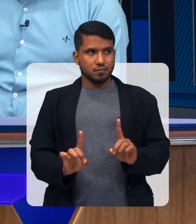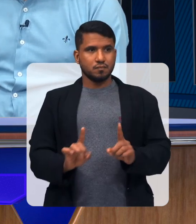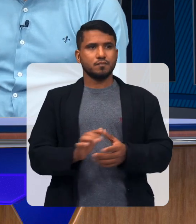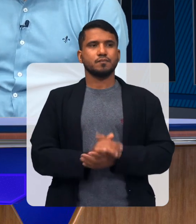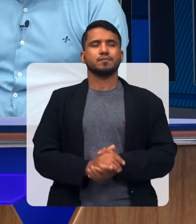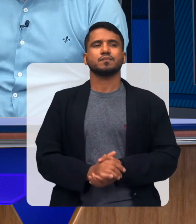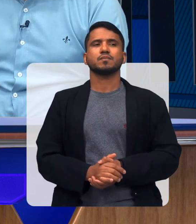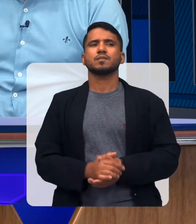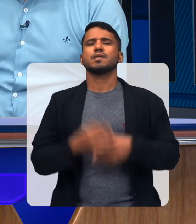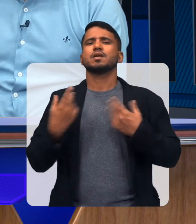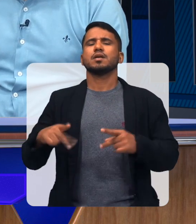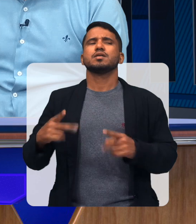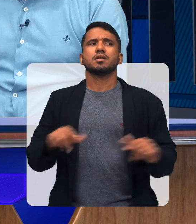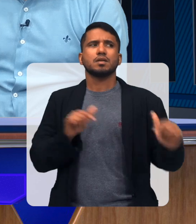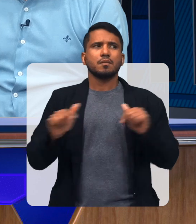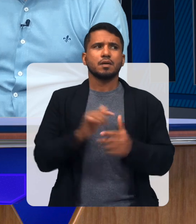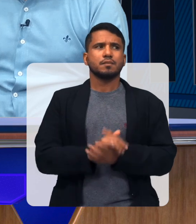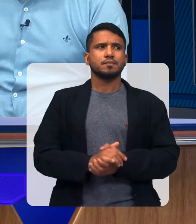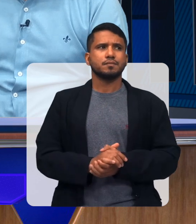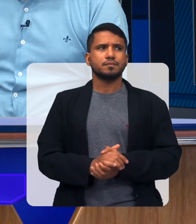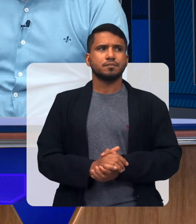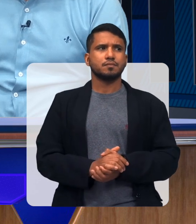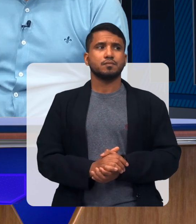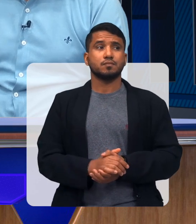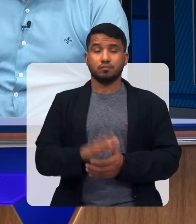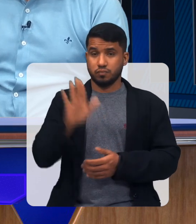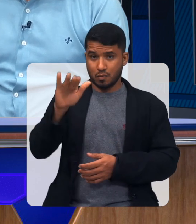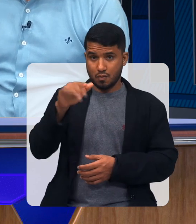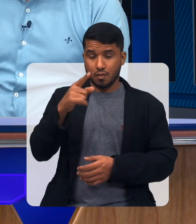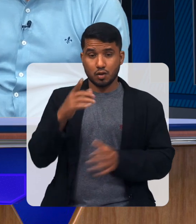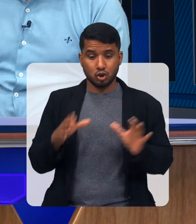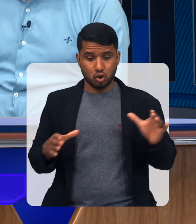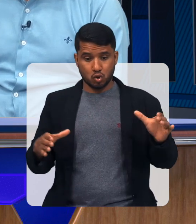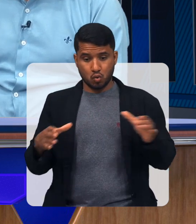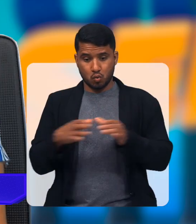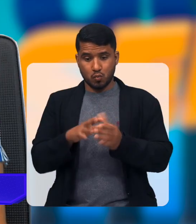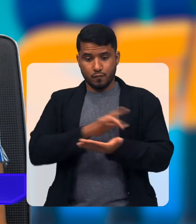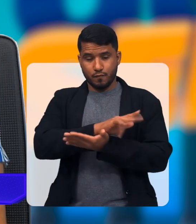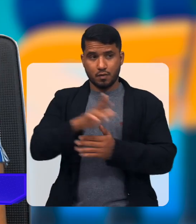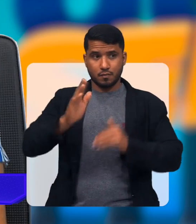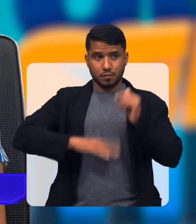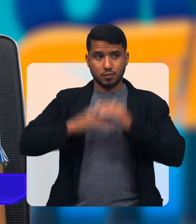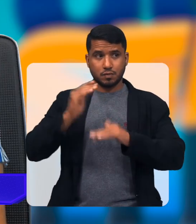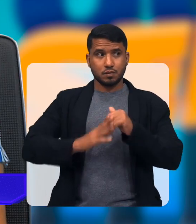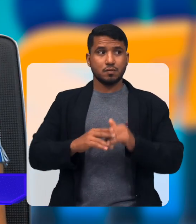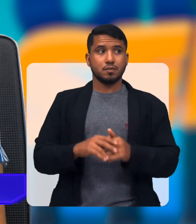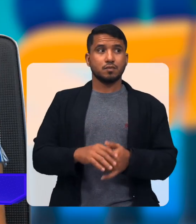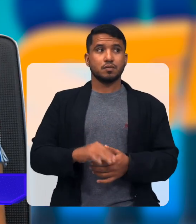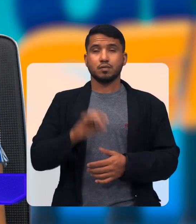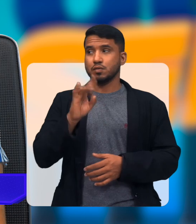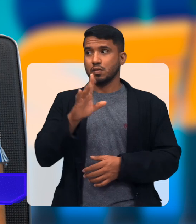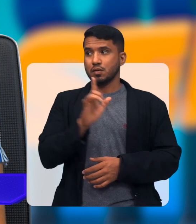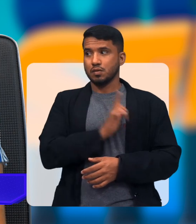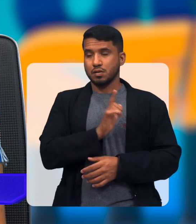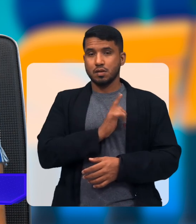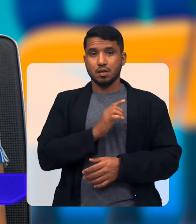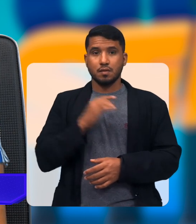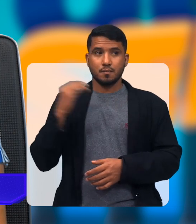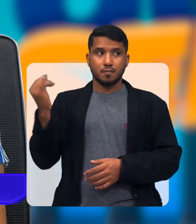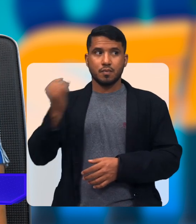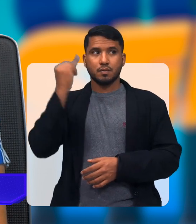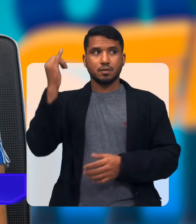pessoa Com deficiência E de que forma É trabalhado isso Olha Essa equipe Multiprofissional Só tem